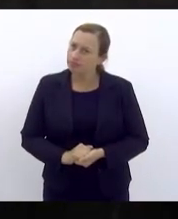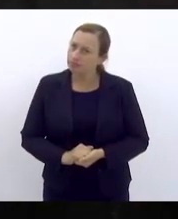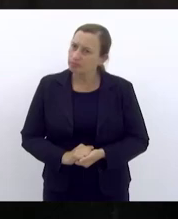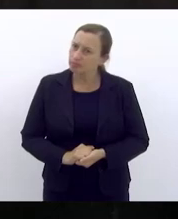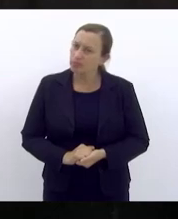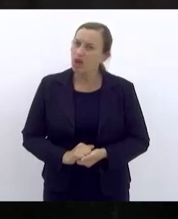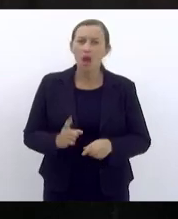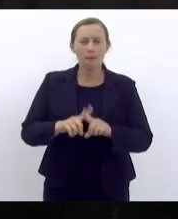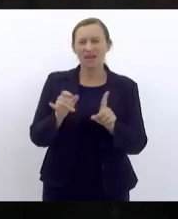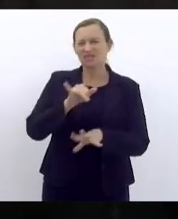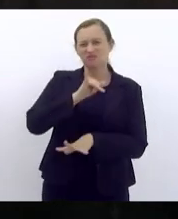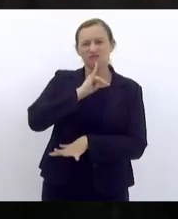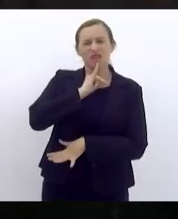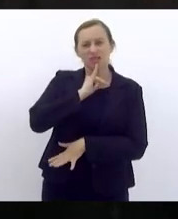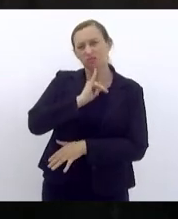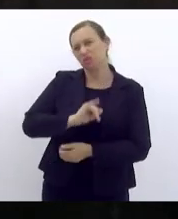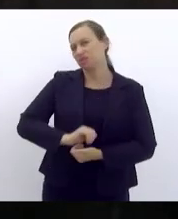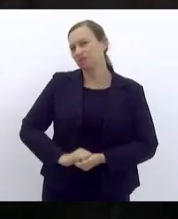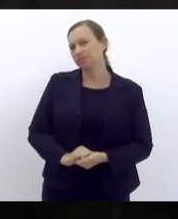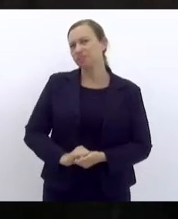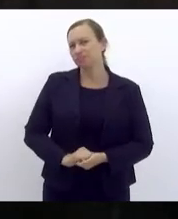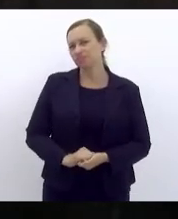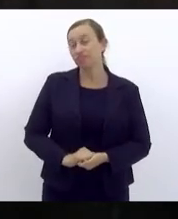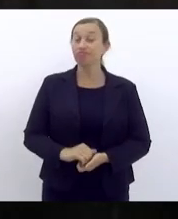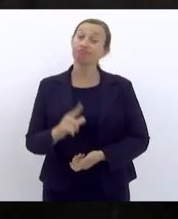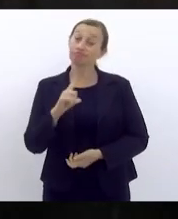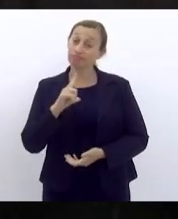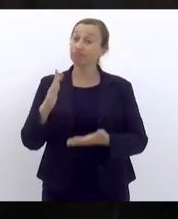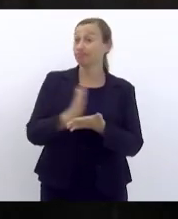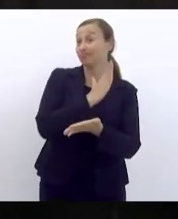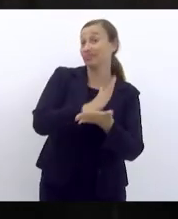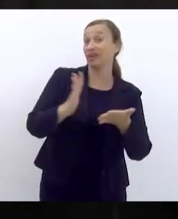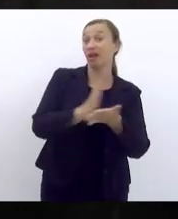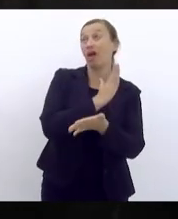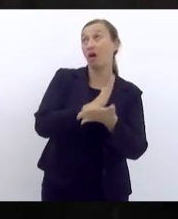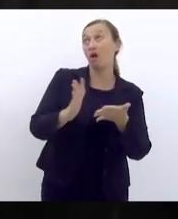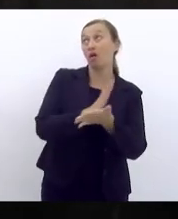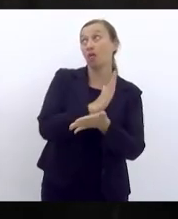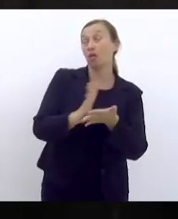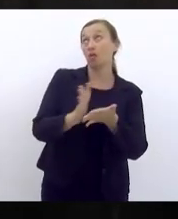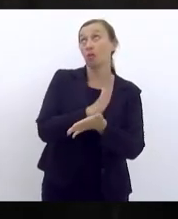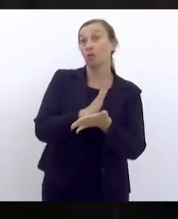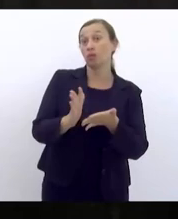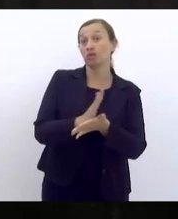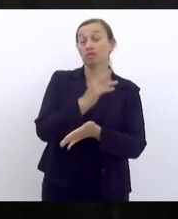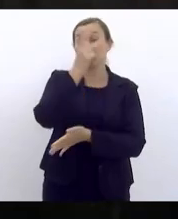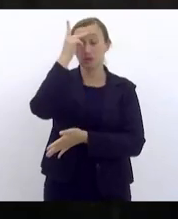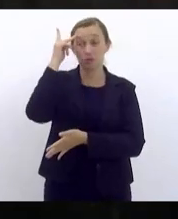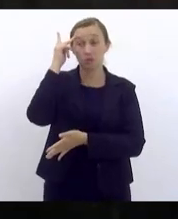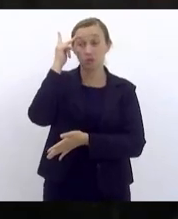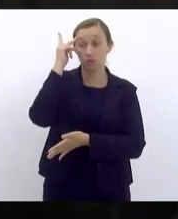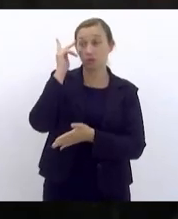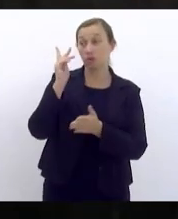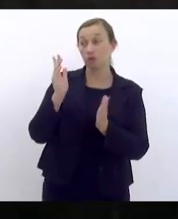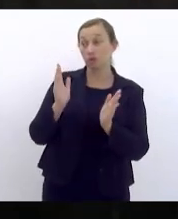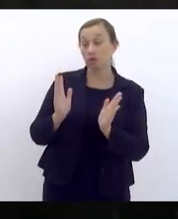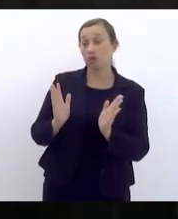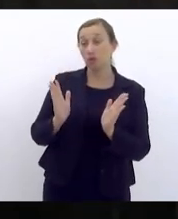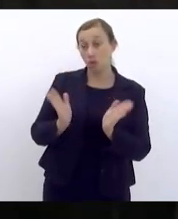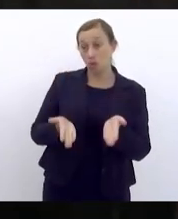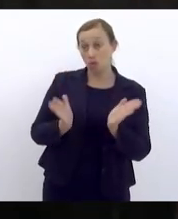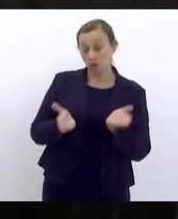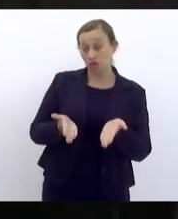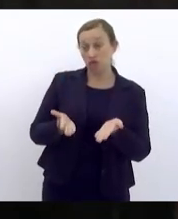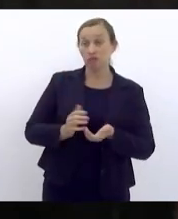mas infelizmente existem alguns bezerros de ouro hoje em dia e um desses bezerros de